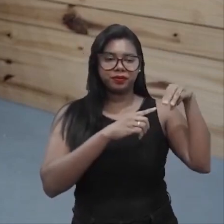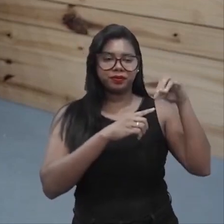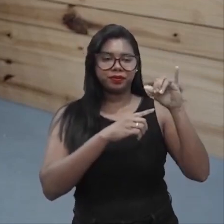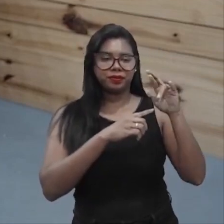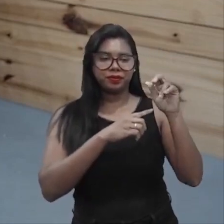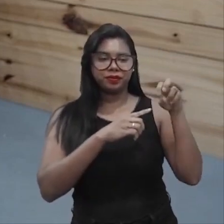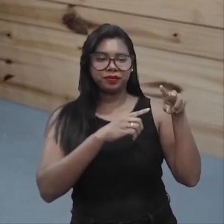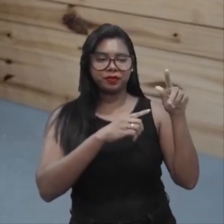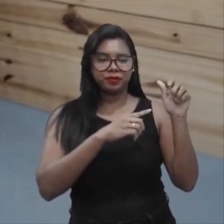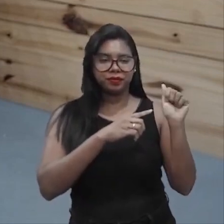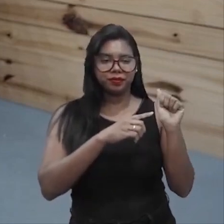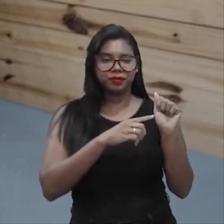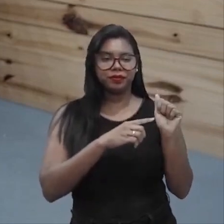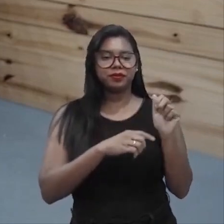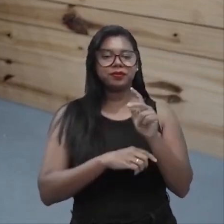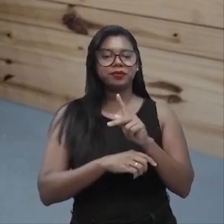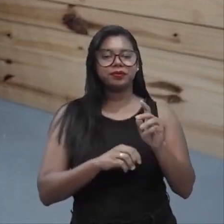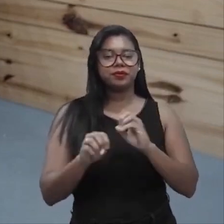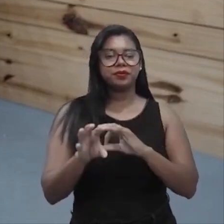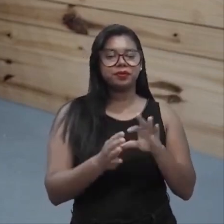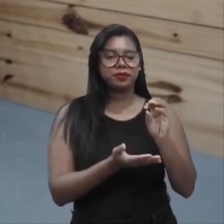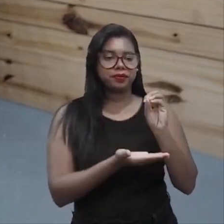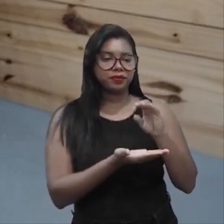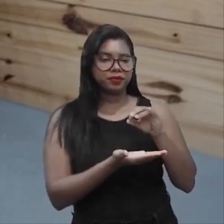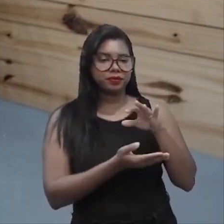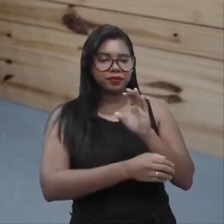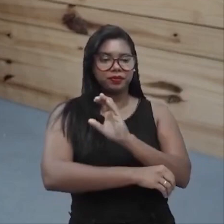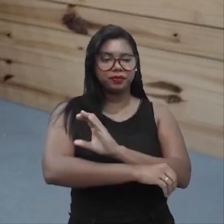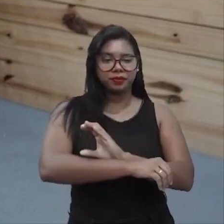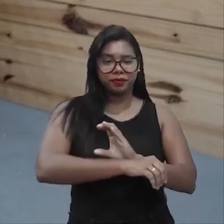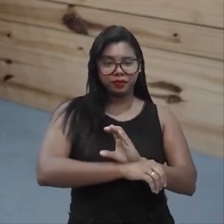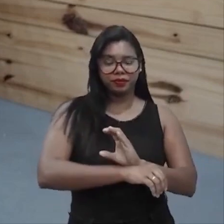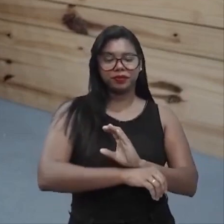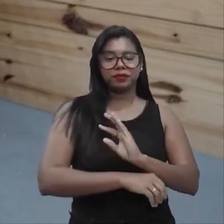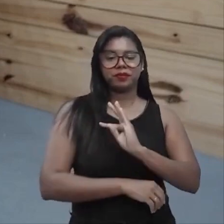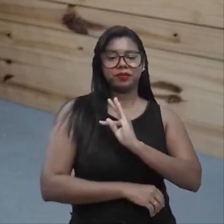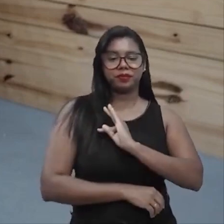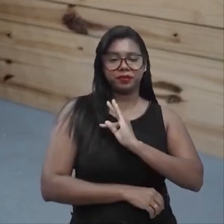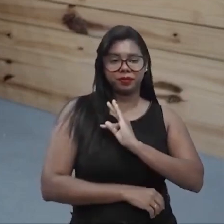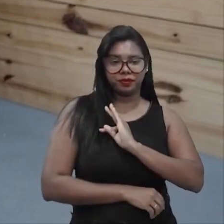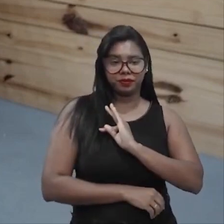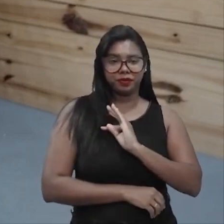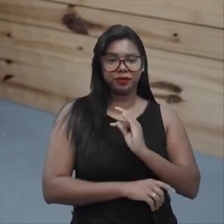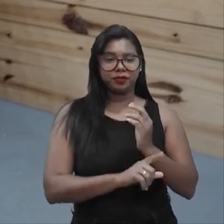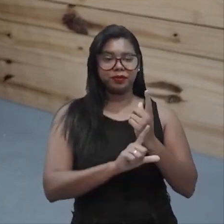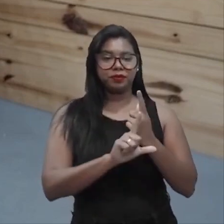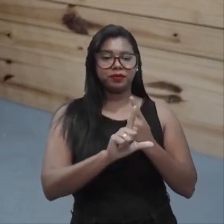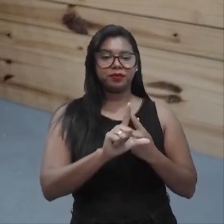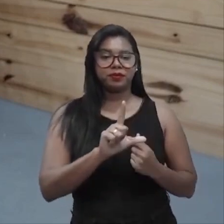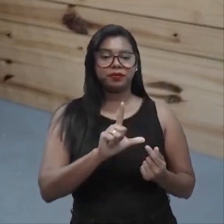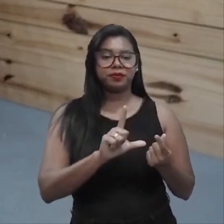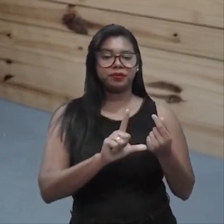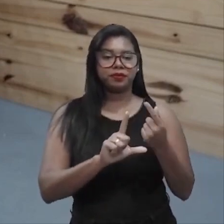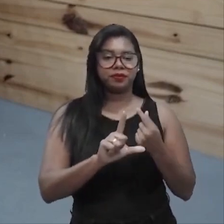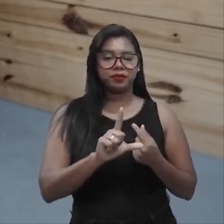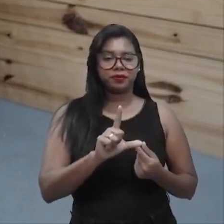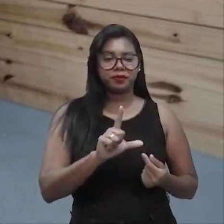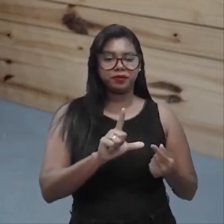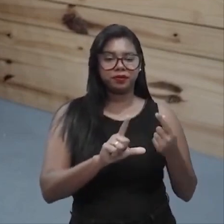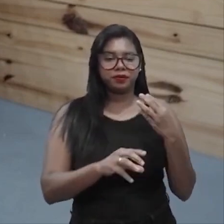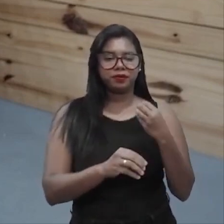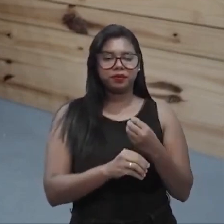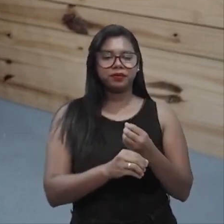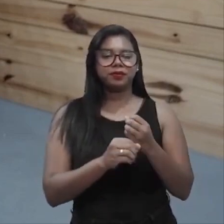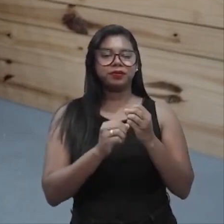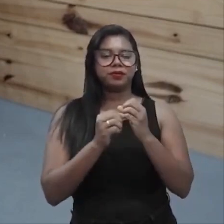professor aqui da escola do curso de logística, do curso técnico em logística, tem uma